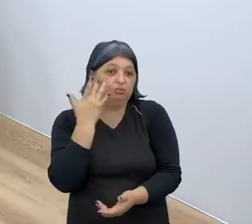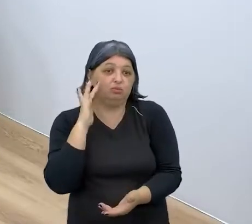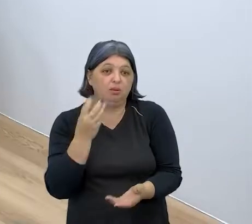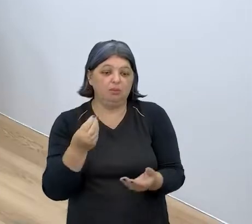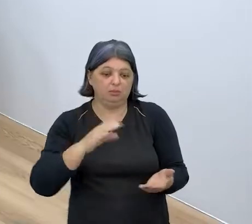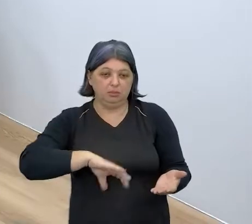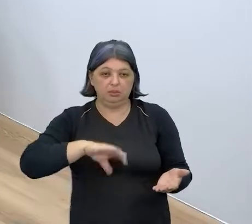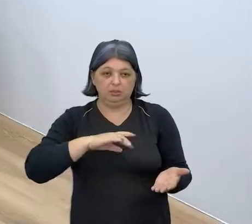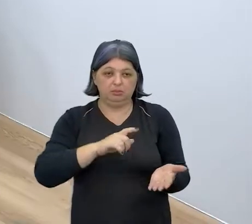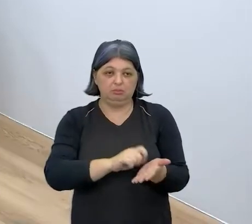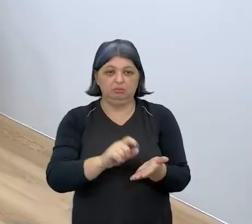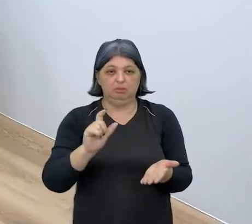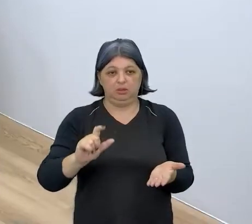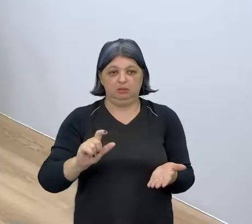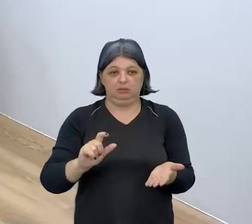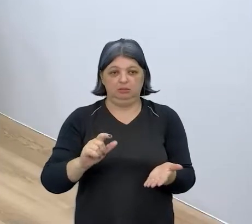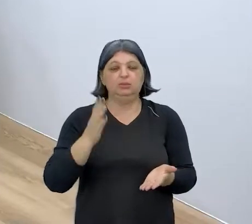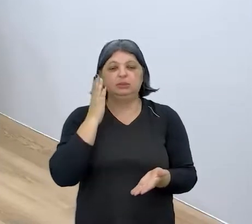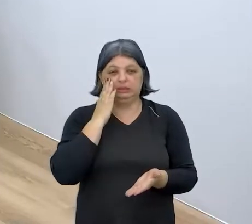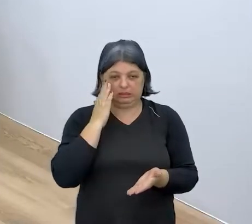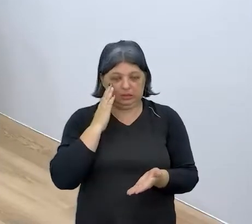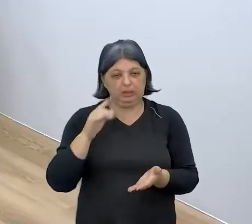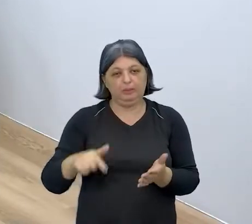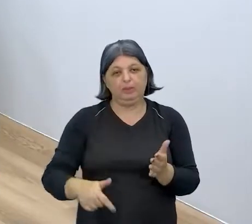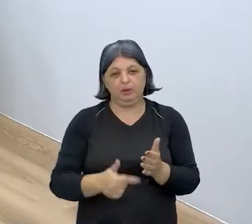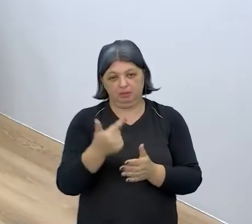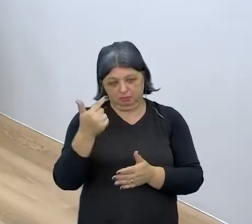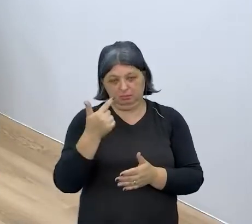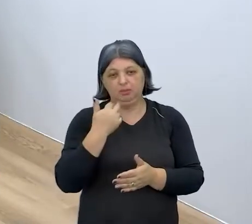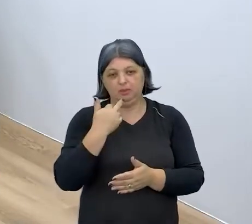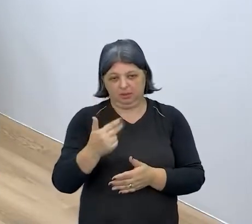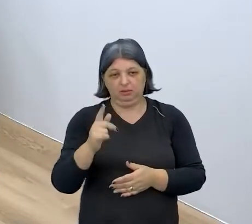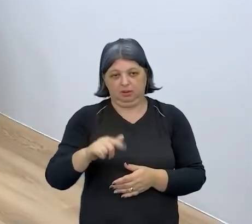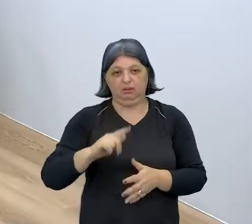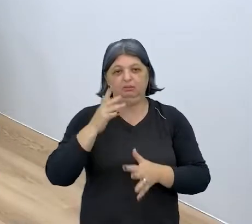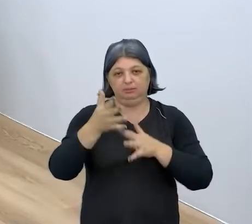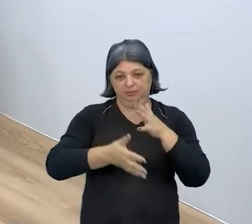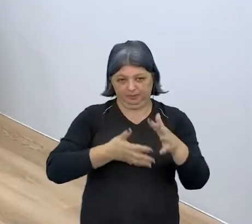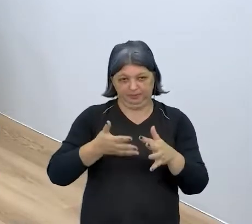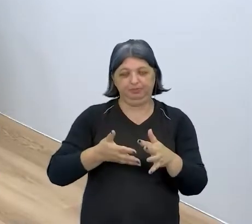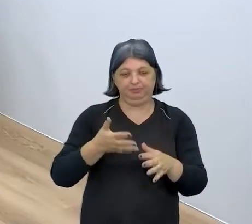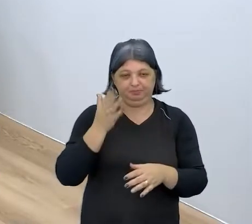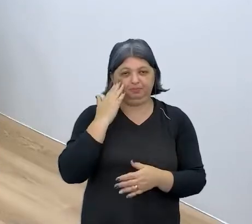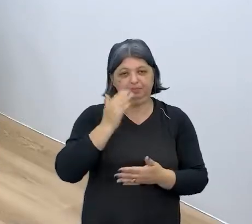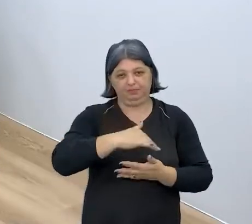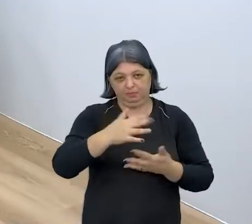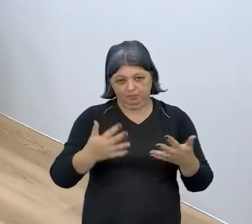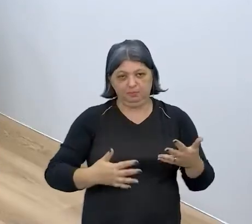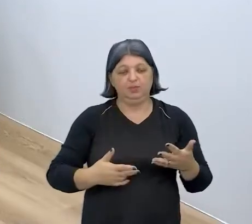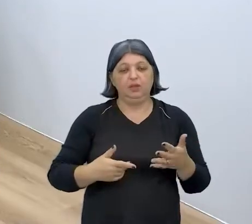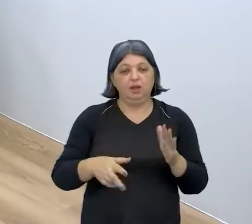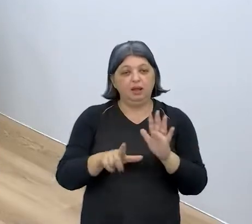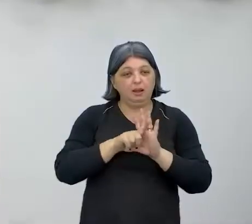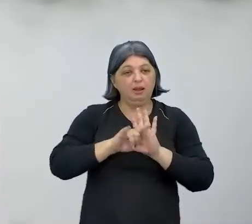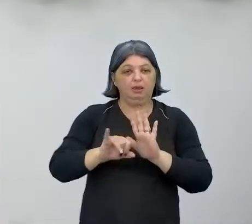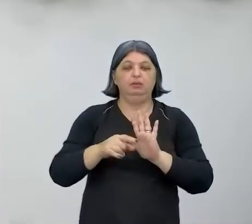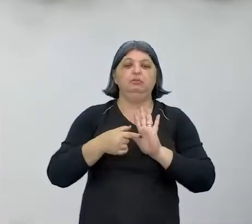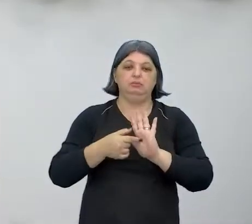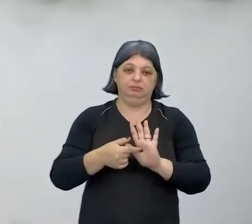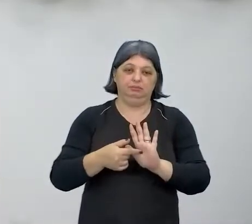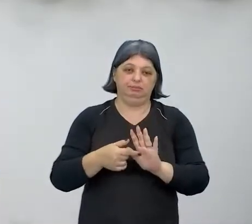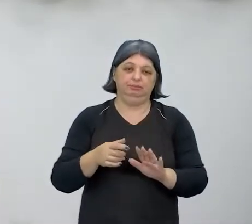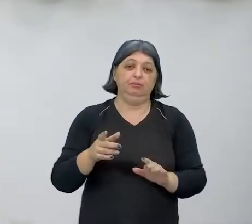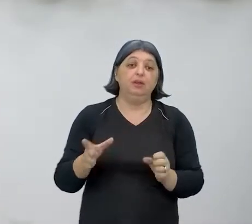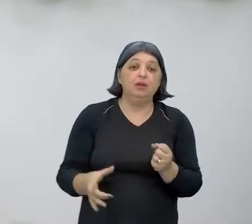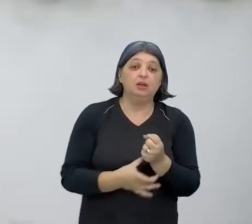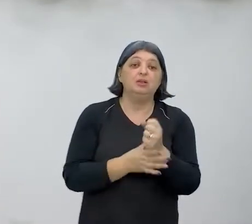E a gente sabe que a primeira língua da pessoa surda é a Libras. A gente tem isso reconhecido em lei, a gente fala isso o tempo todo. Só que